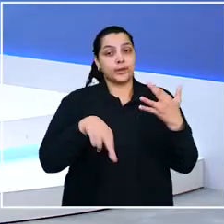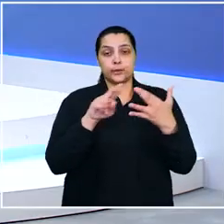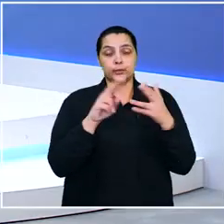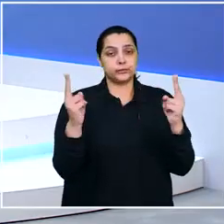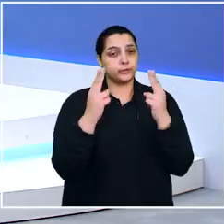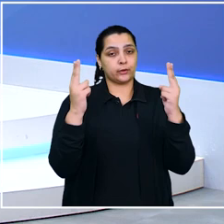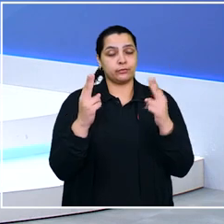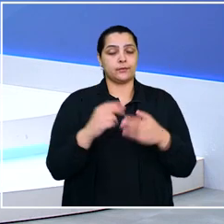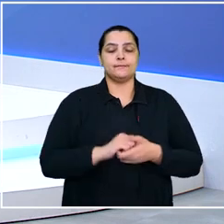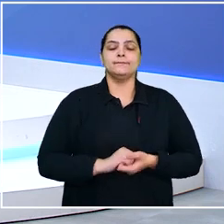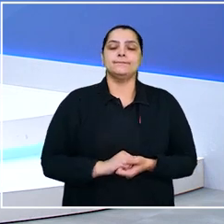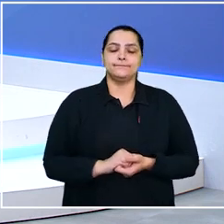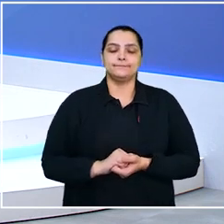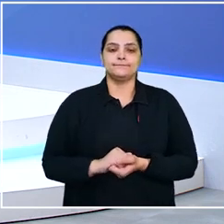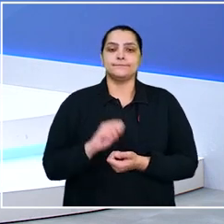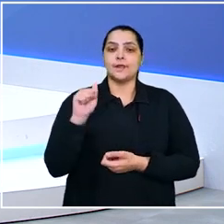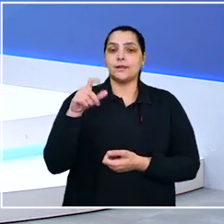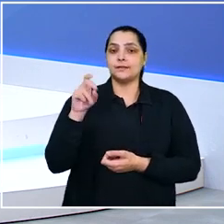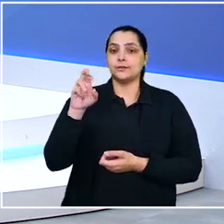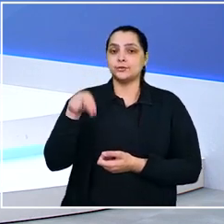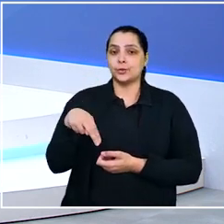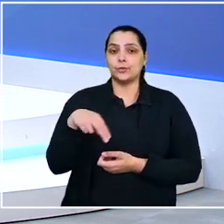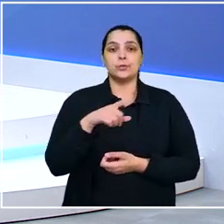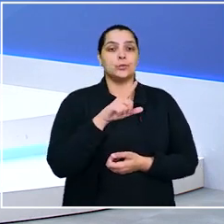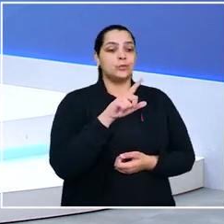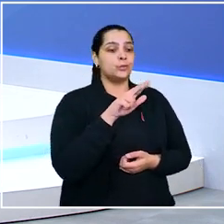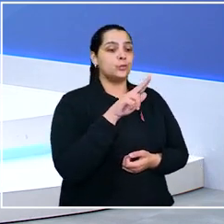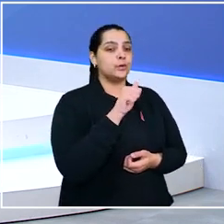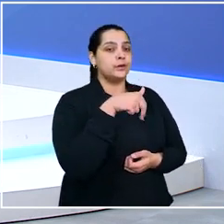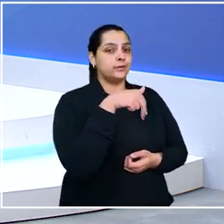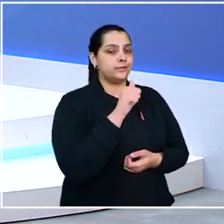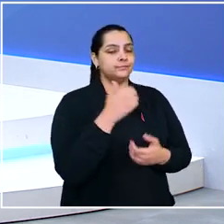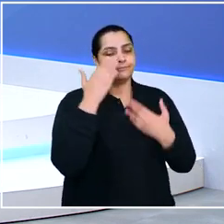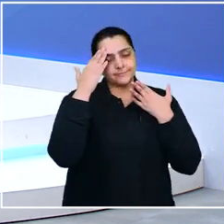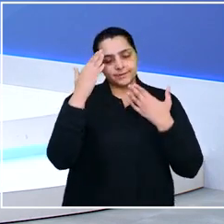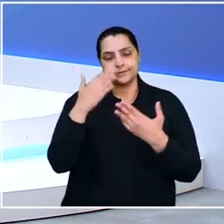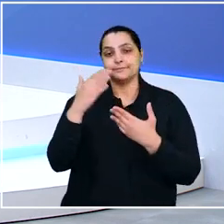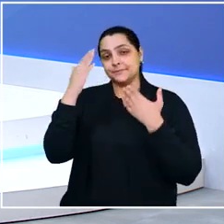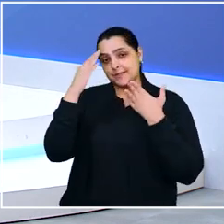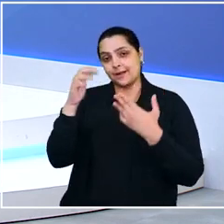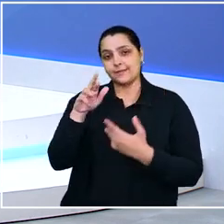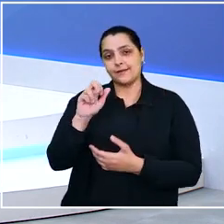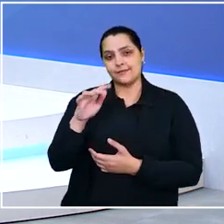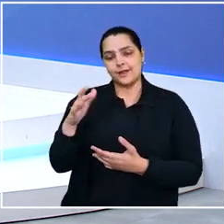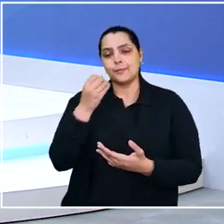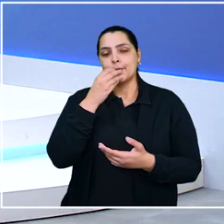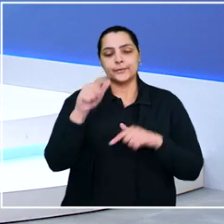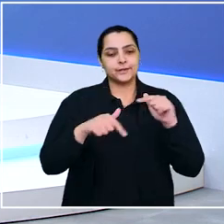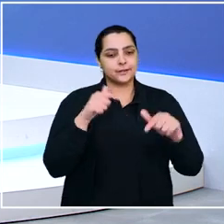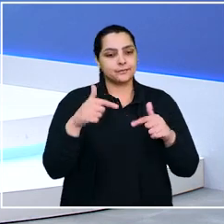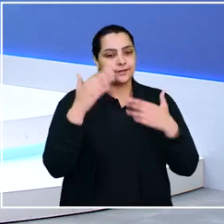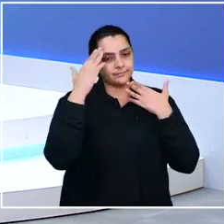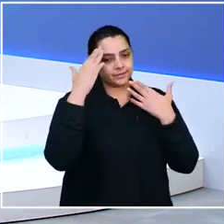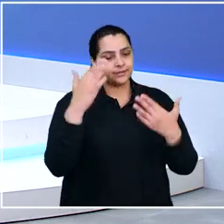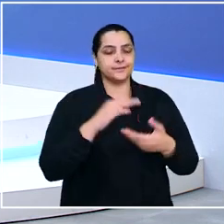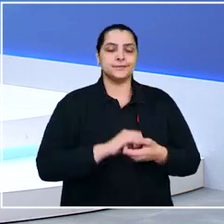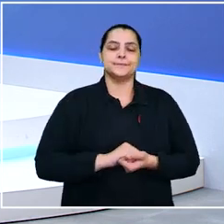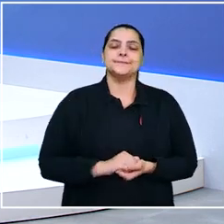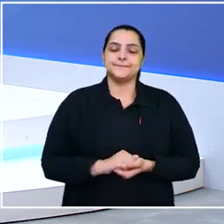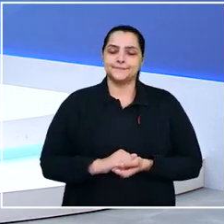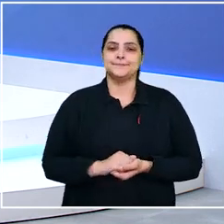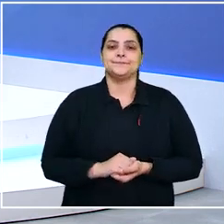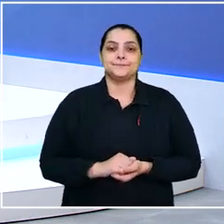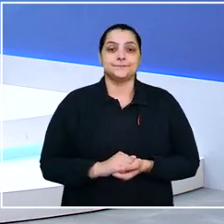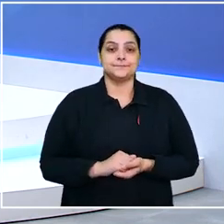Não cabe mais recurso. Anderson, Luana, volto com vocês. Obrigado, Rafael. Bom trabalho para você. Muito obrigada pelas informações,